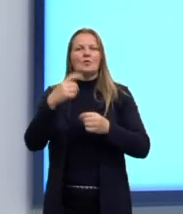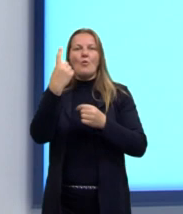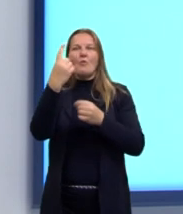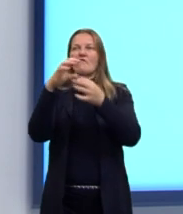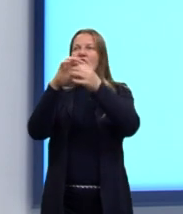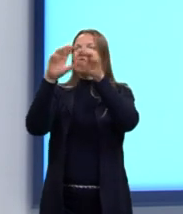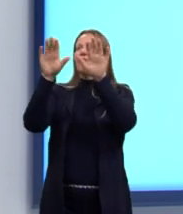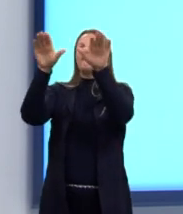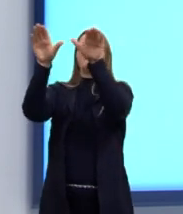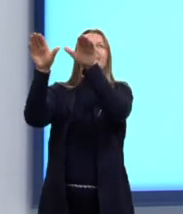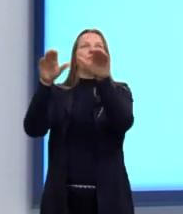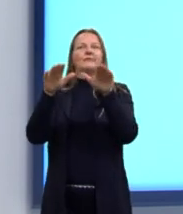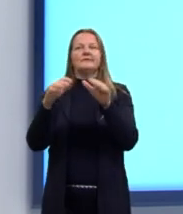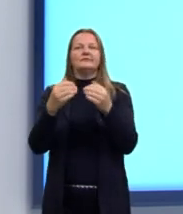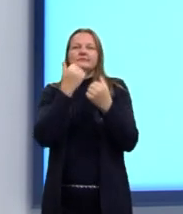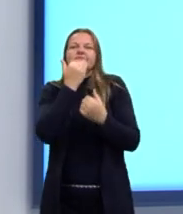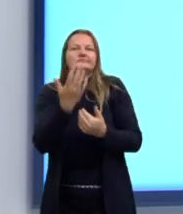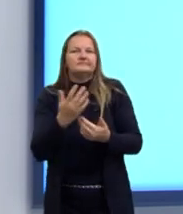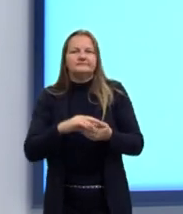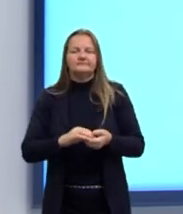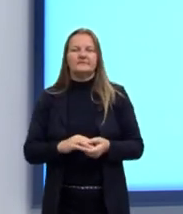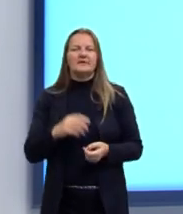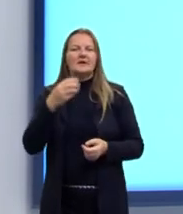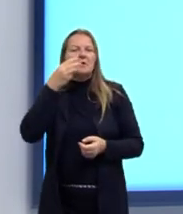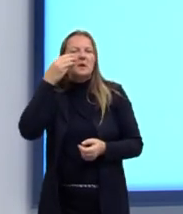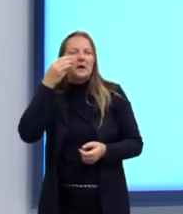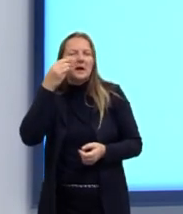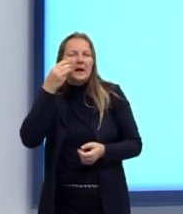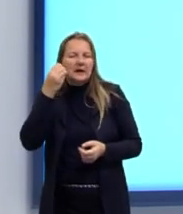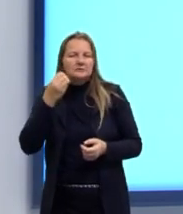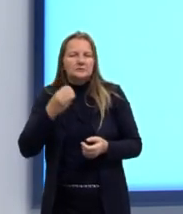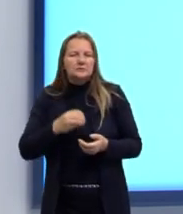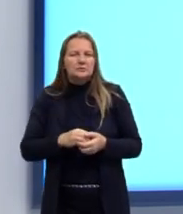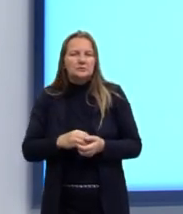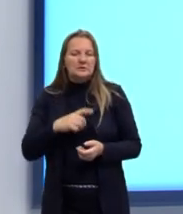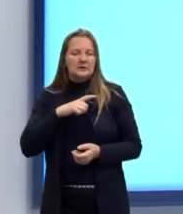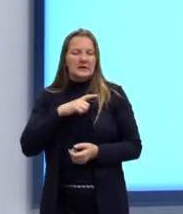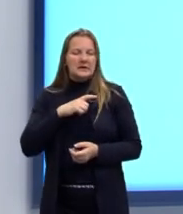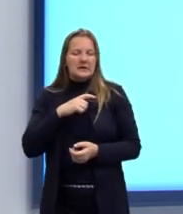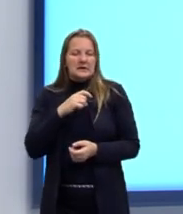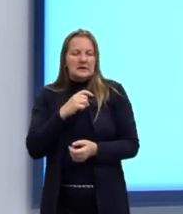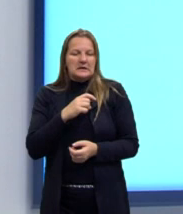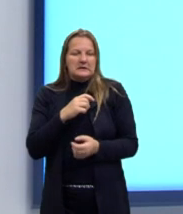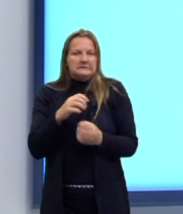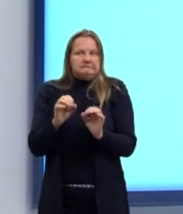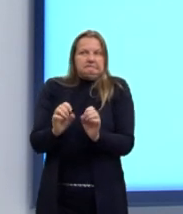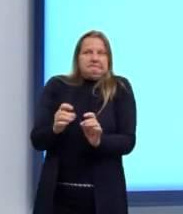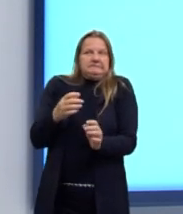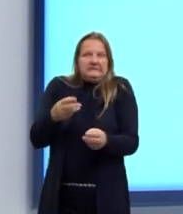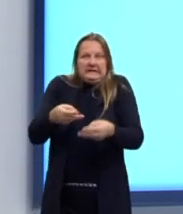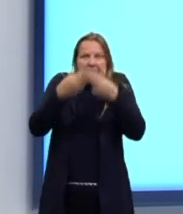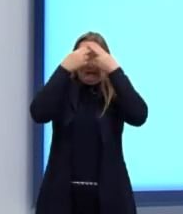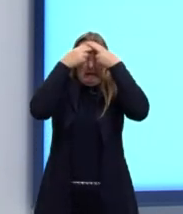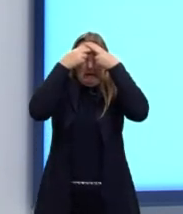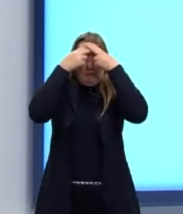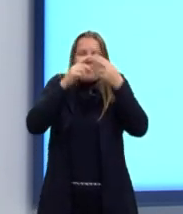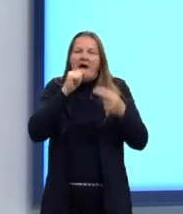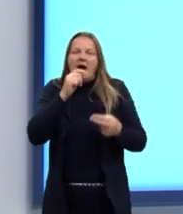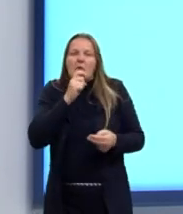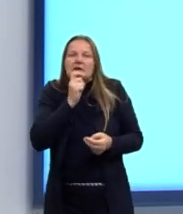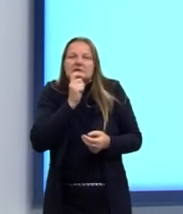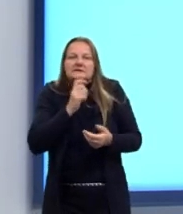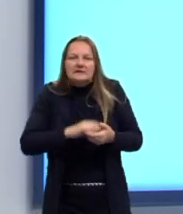E gato escaldado tem medo de água fria. E por que eu coloquei essa imagem aqui no cantinho?